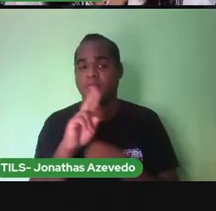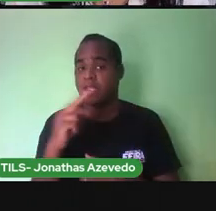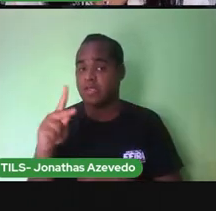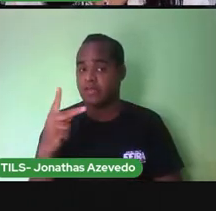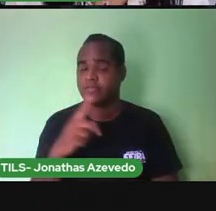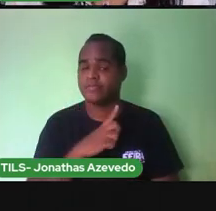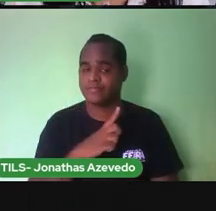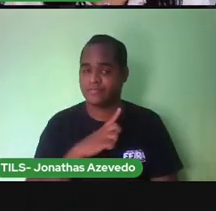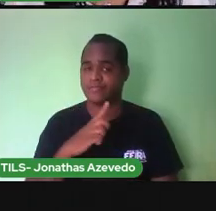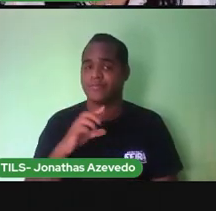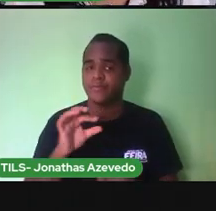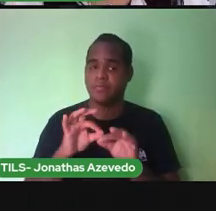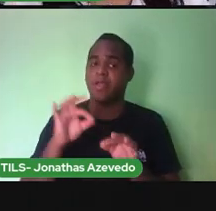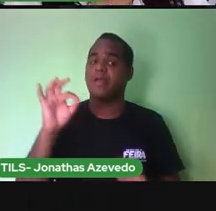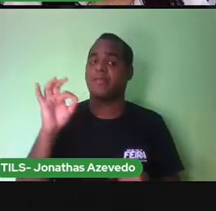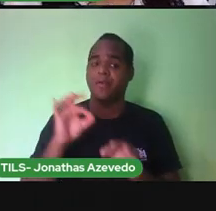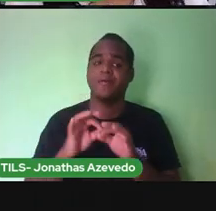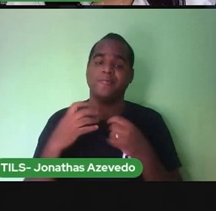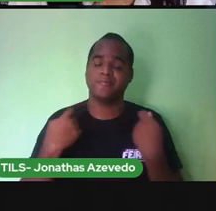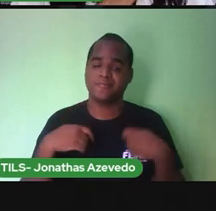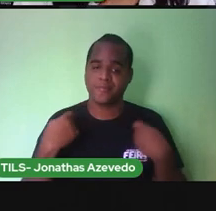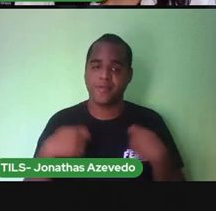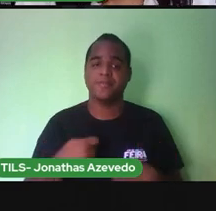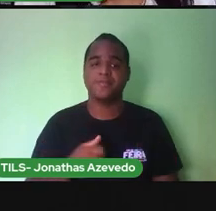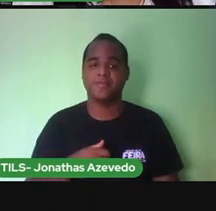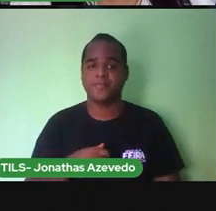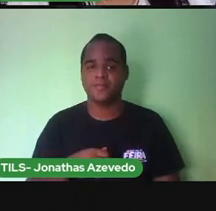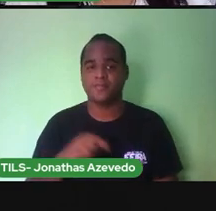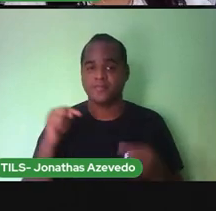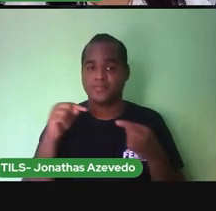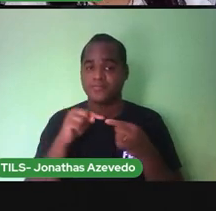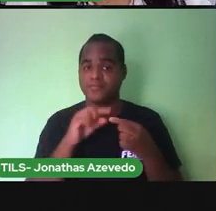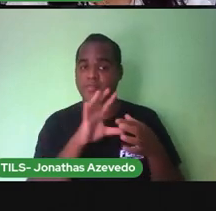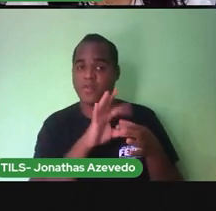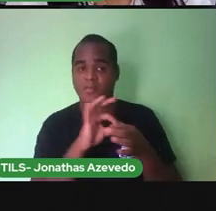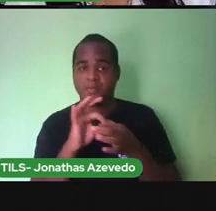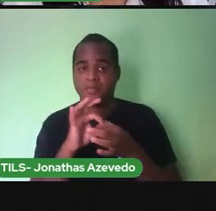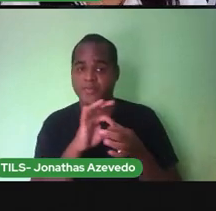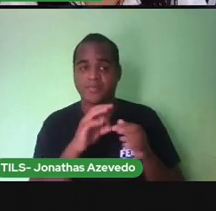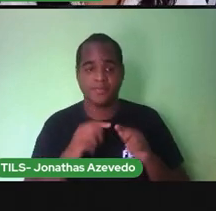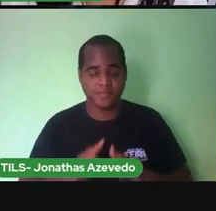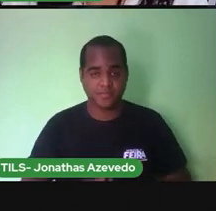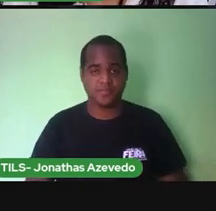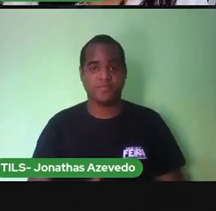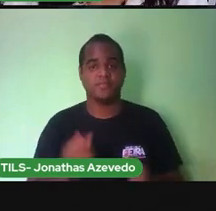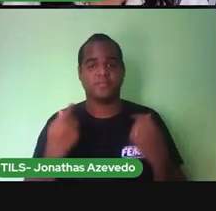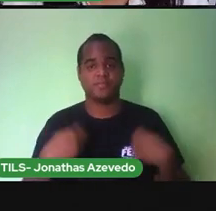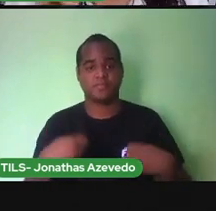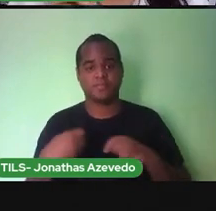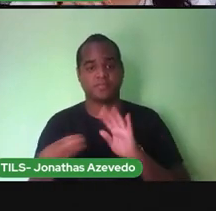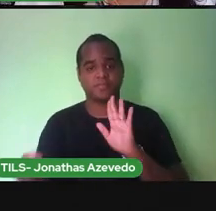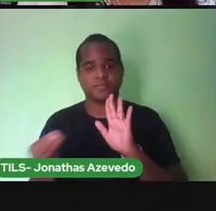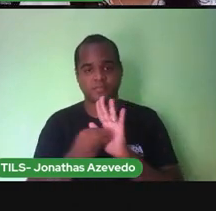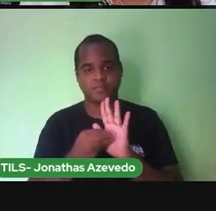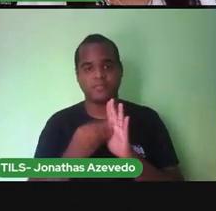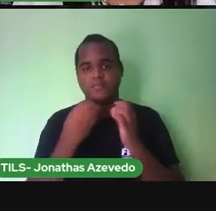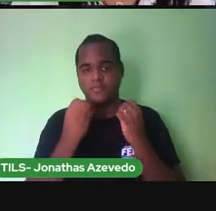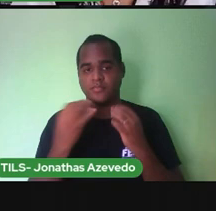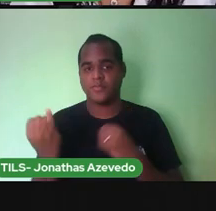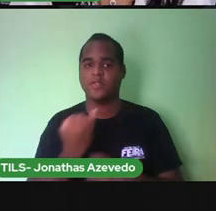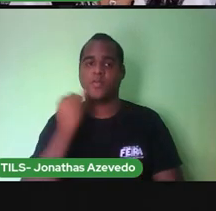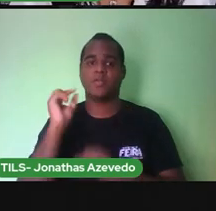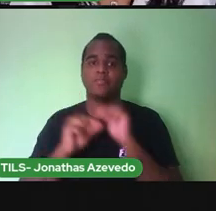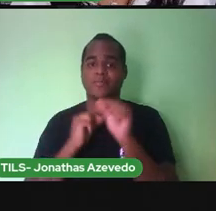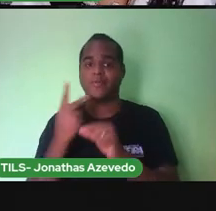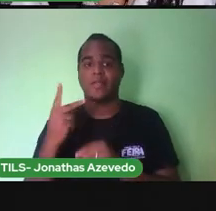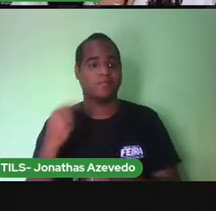todas as medidas. Tudo em relação ao irmão gêmeo, precisa constar na nossa certidão